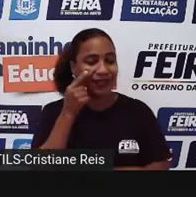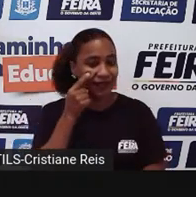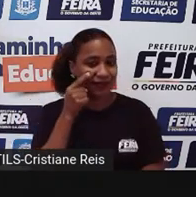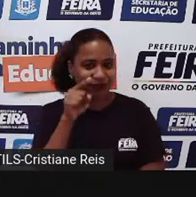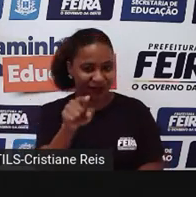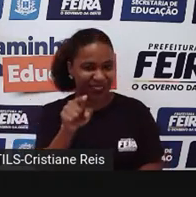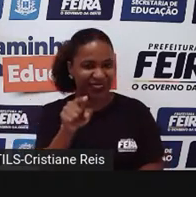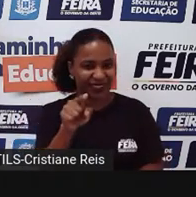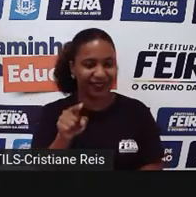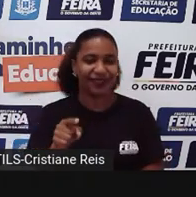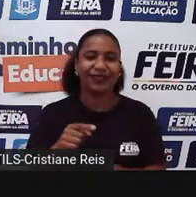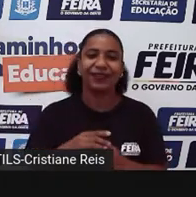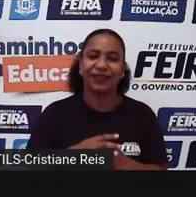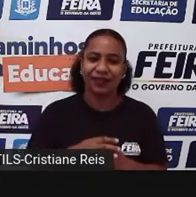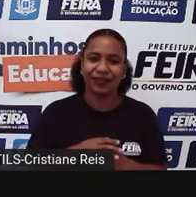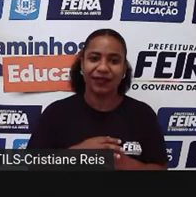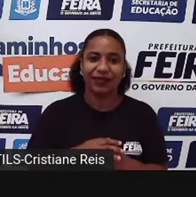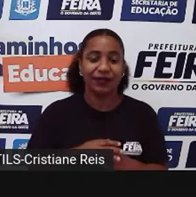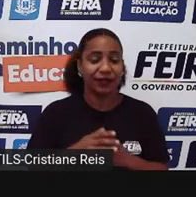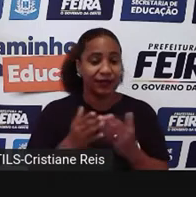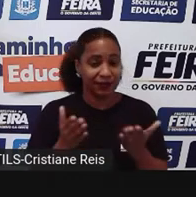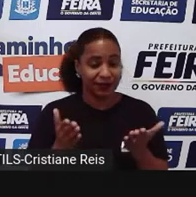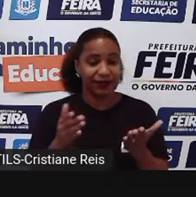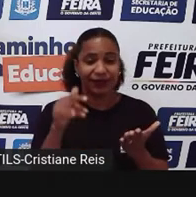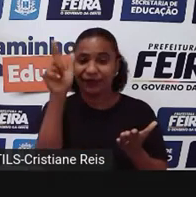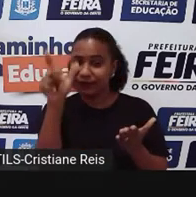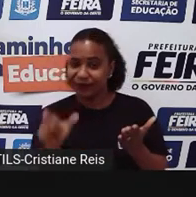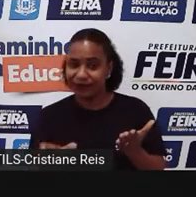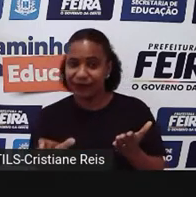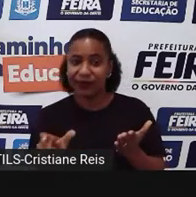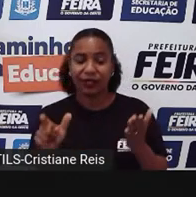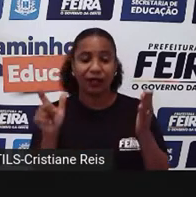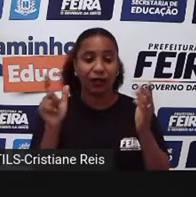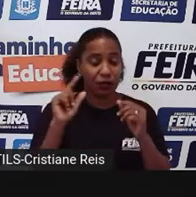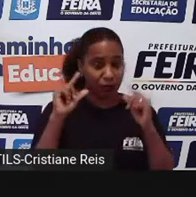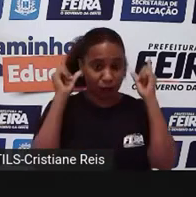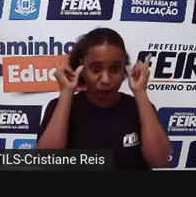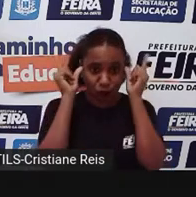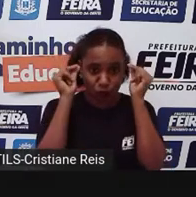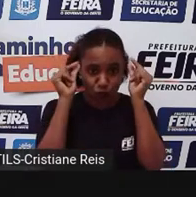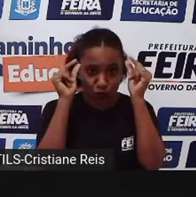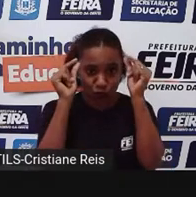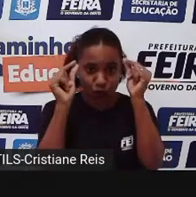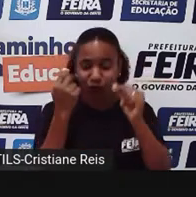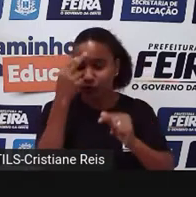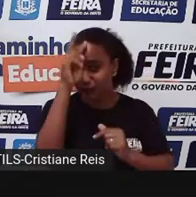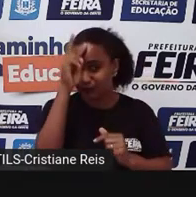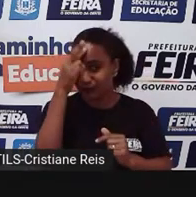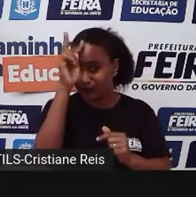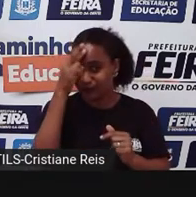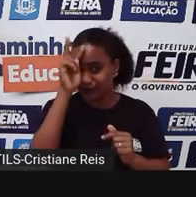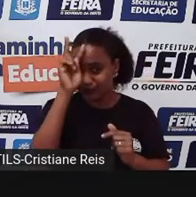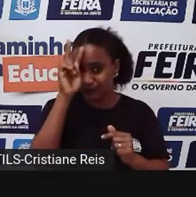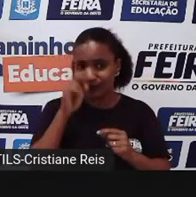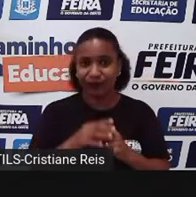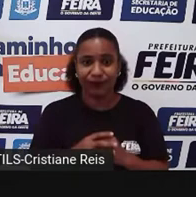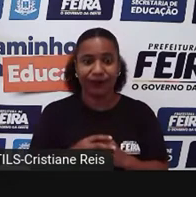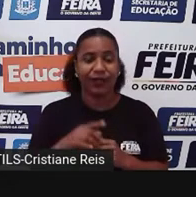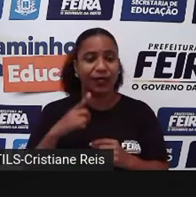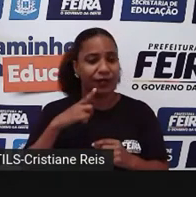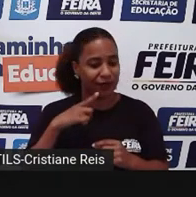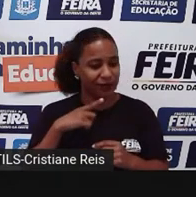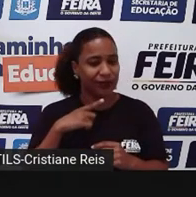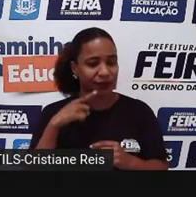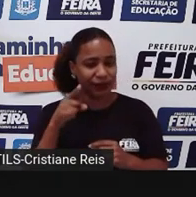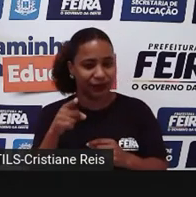um personagem da mitologia grega. A esfinge tinha a cabeça de